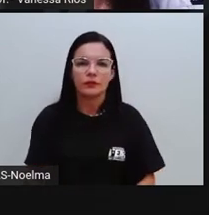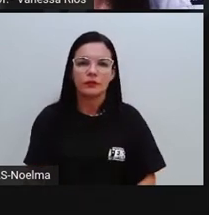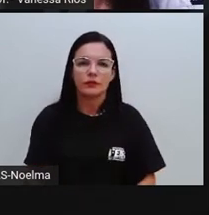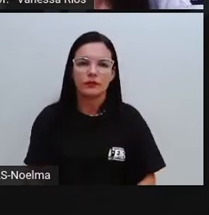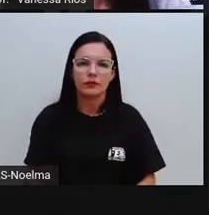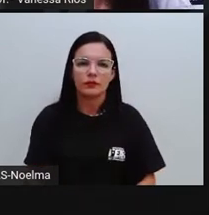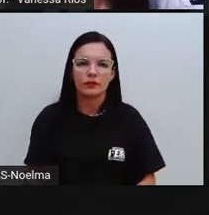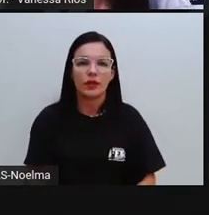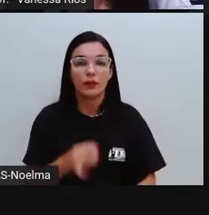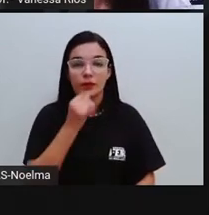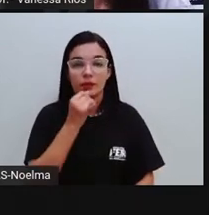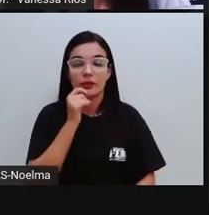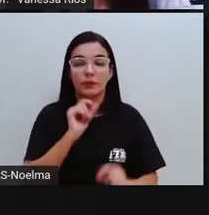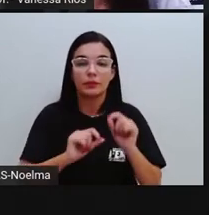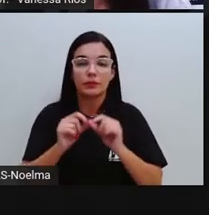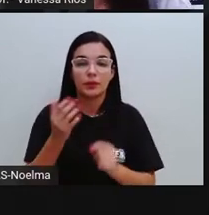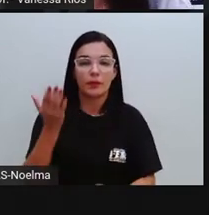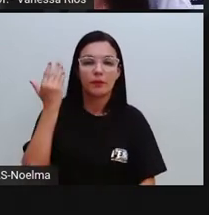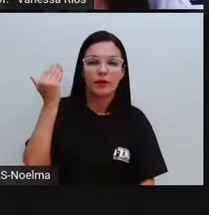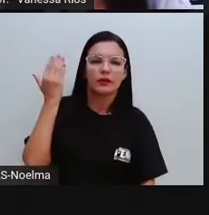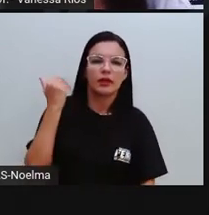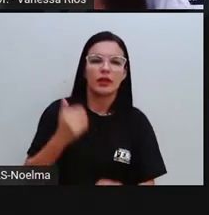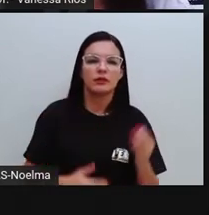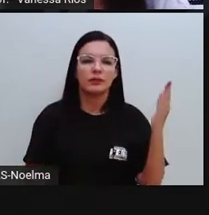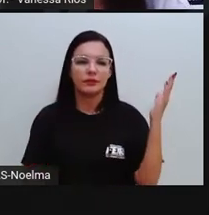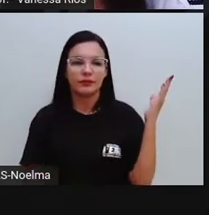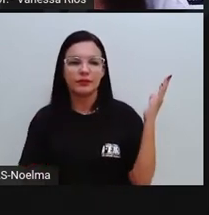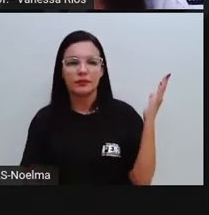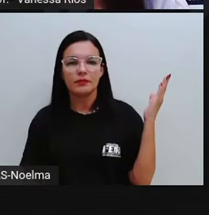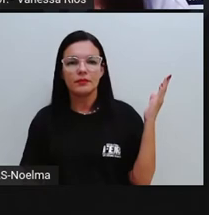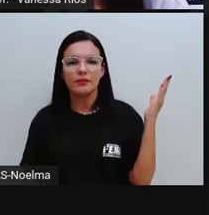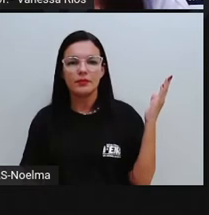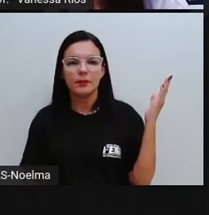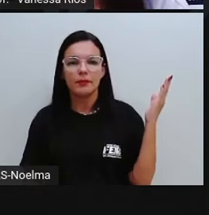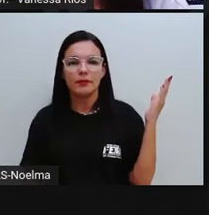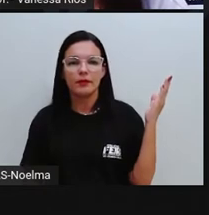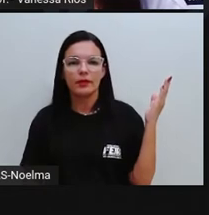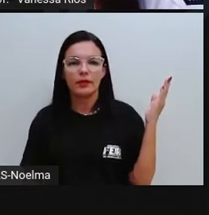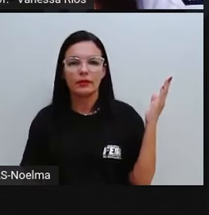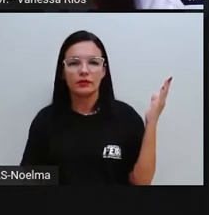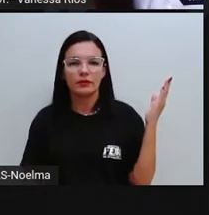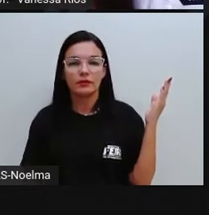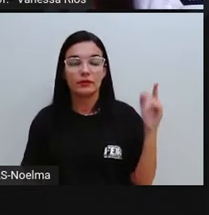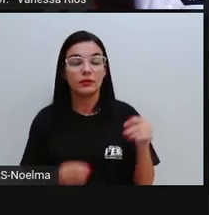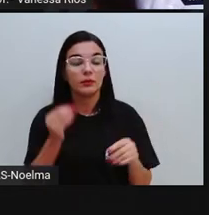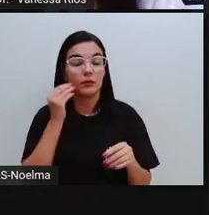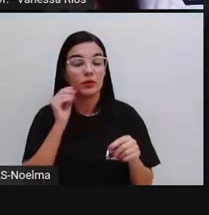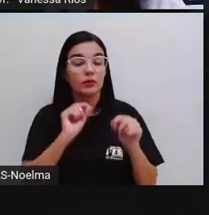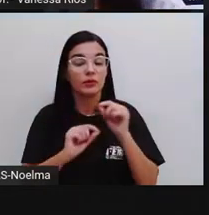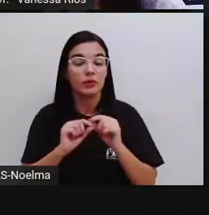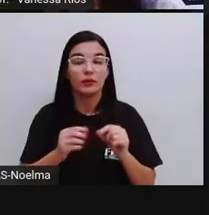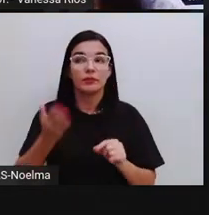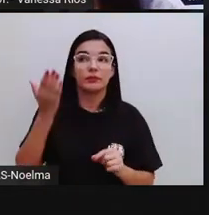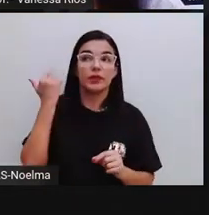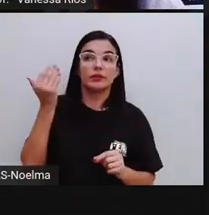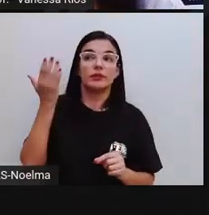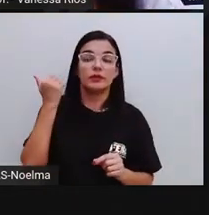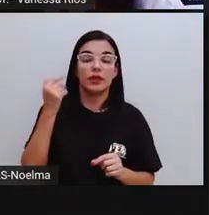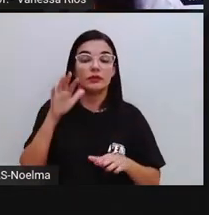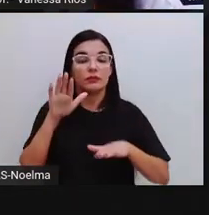A pró tem também um exemplo aqui do pretérito do subjuntivo. Olha só. Expressa um fato passado